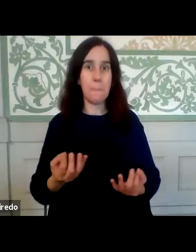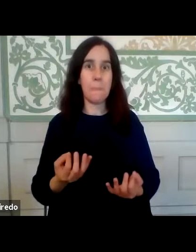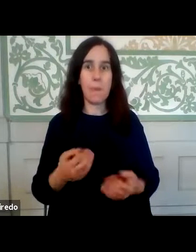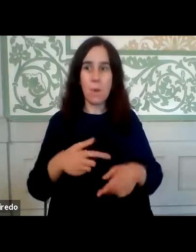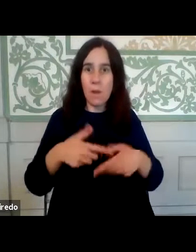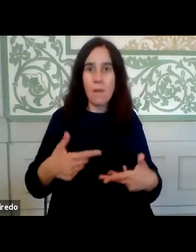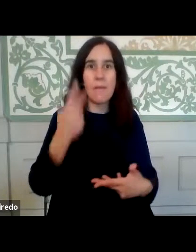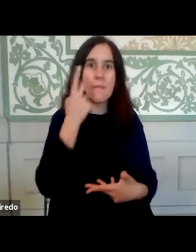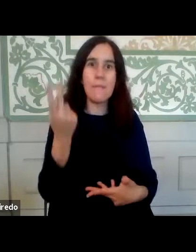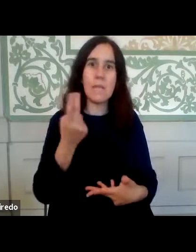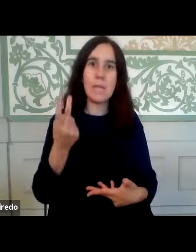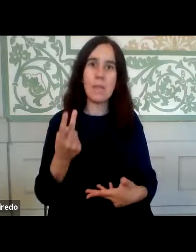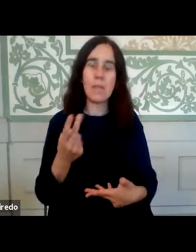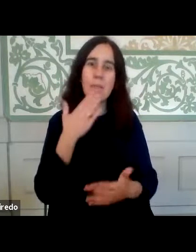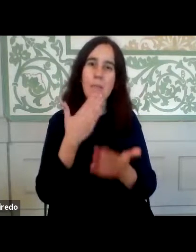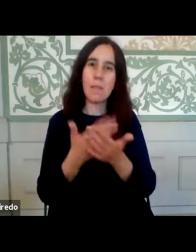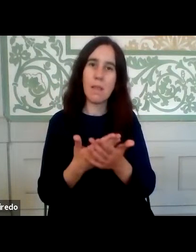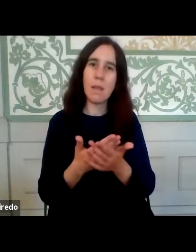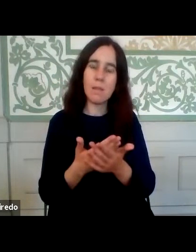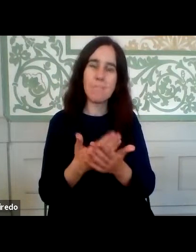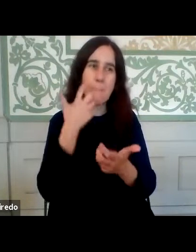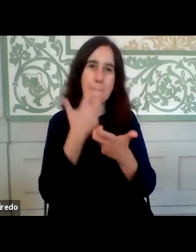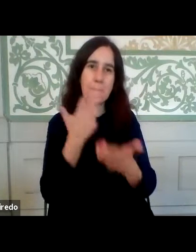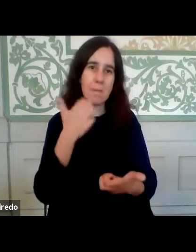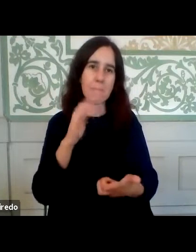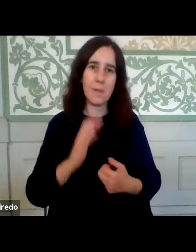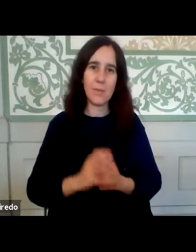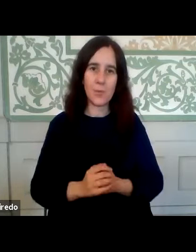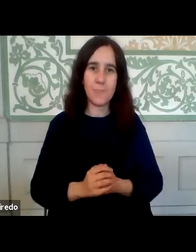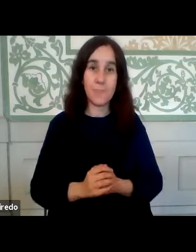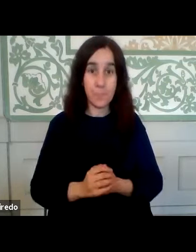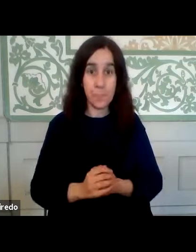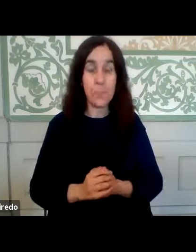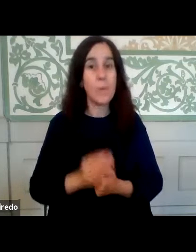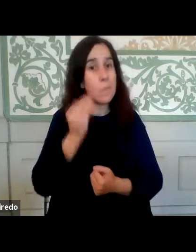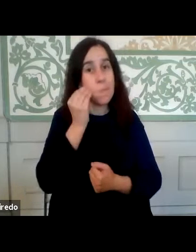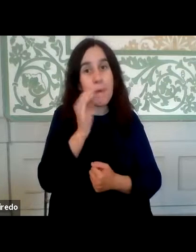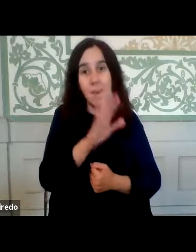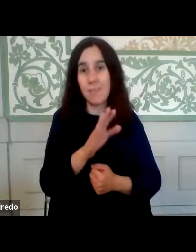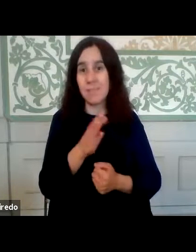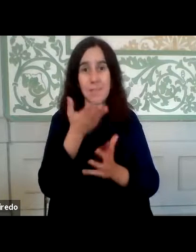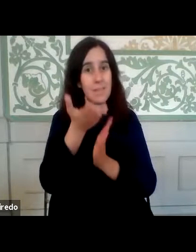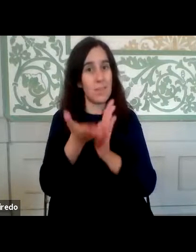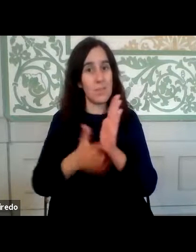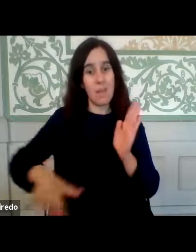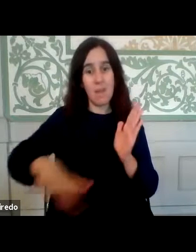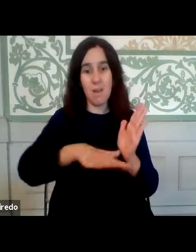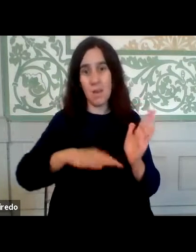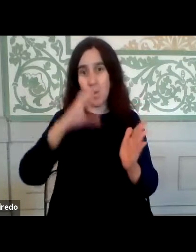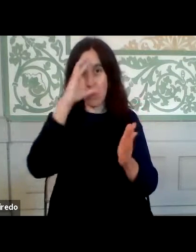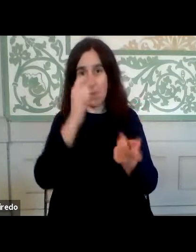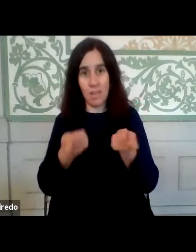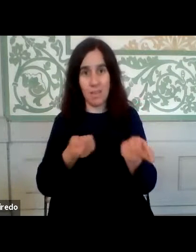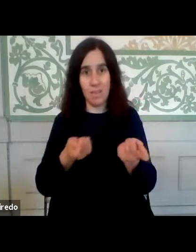atual ainda tornaram mais evidentes. A própria vocação transversal desta área governativa